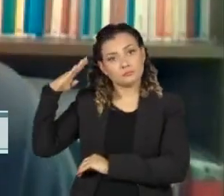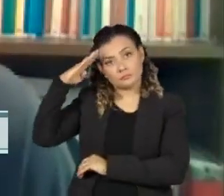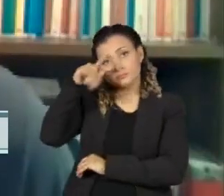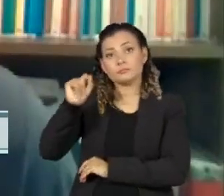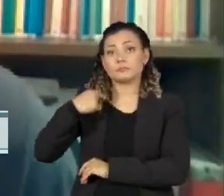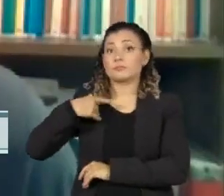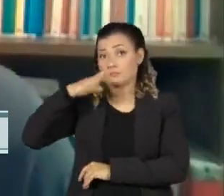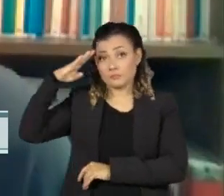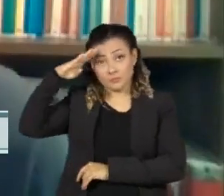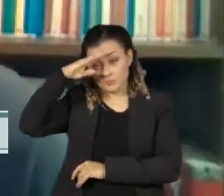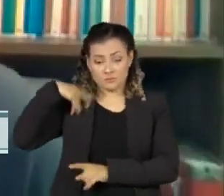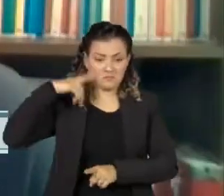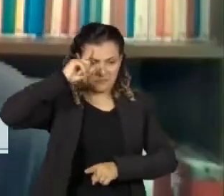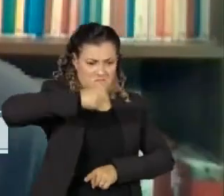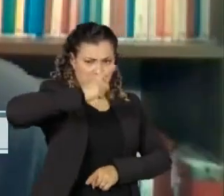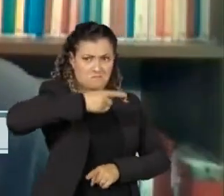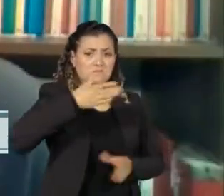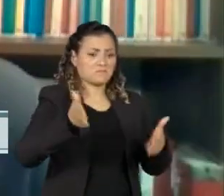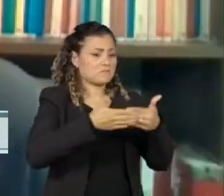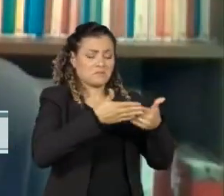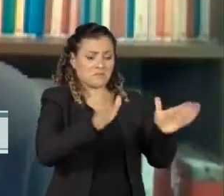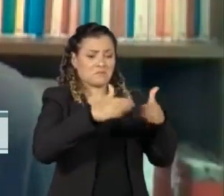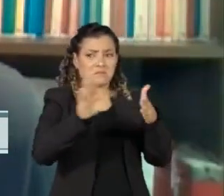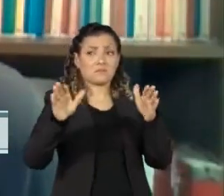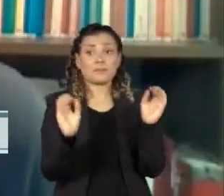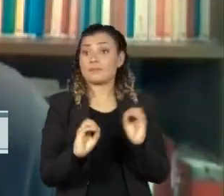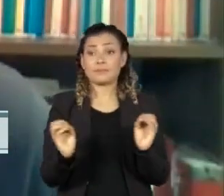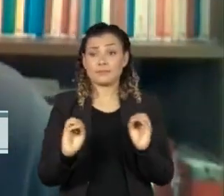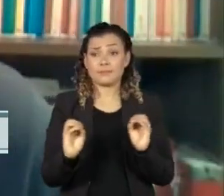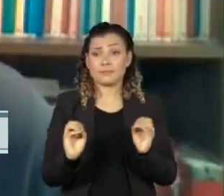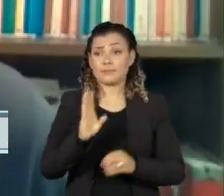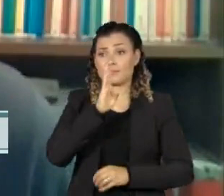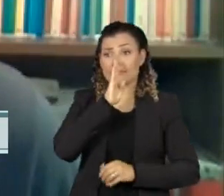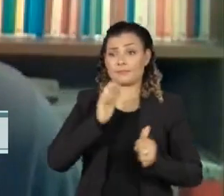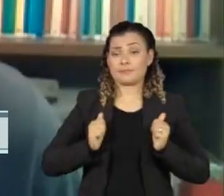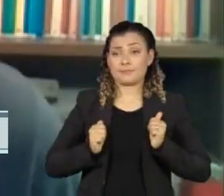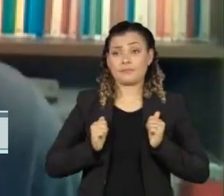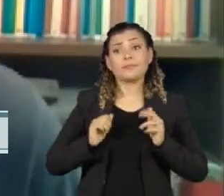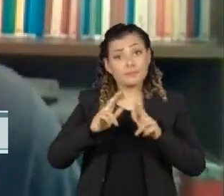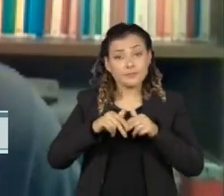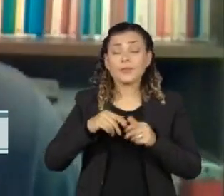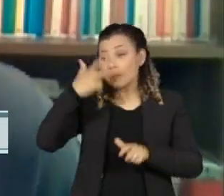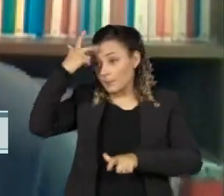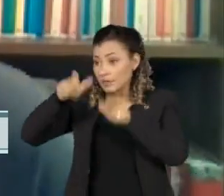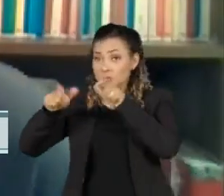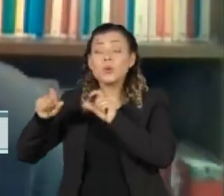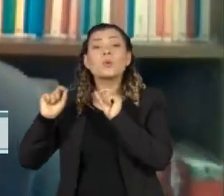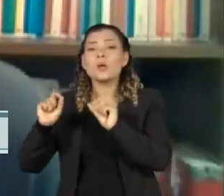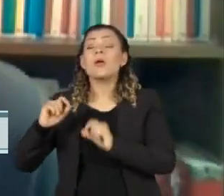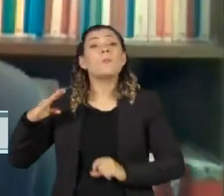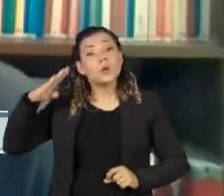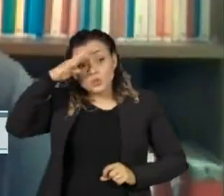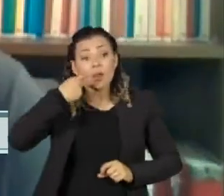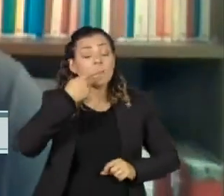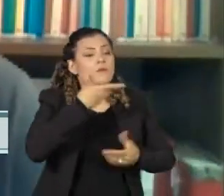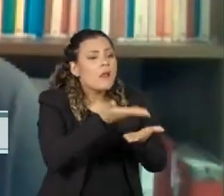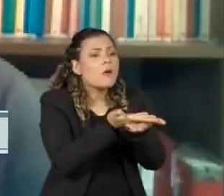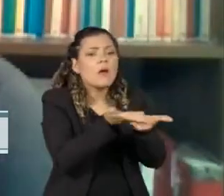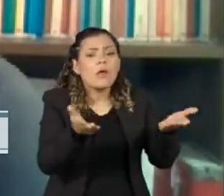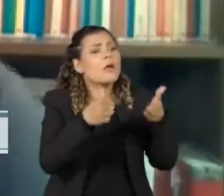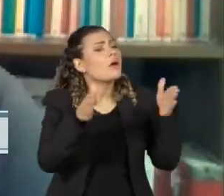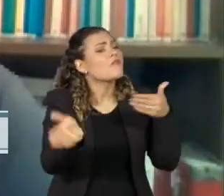presidente, ou muito menos um pedido para que esses manifestantes abandonem as estradas.